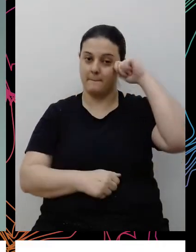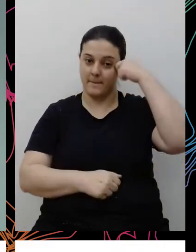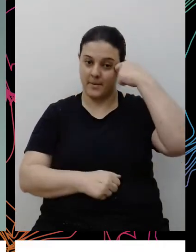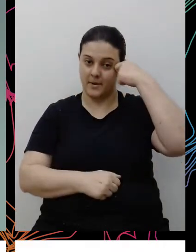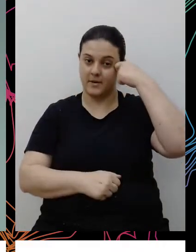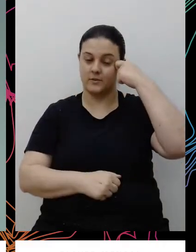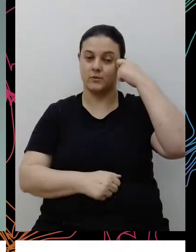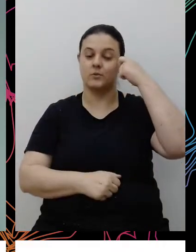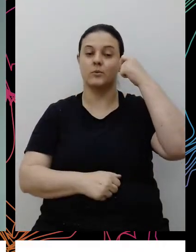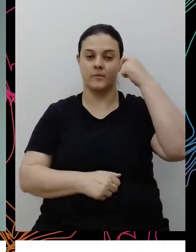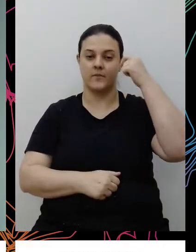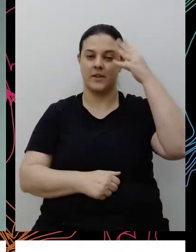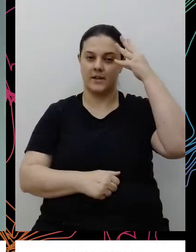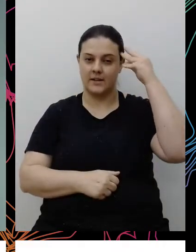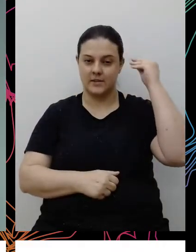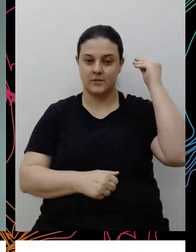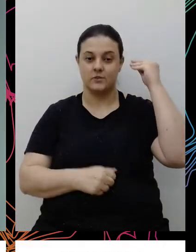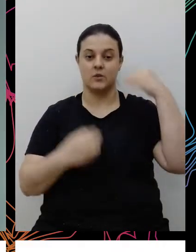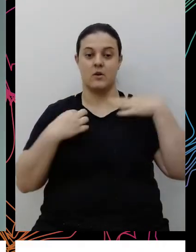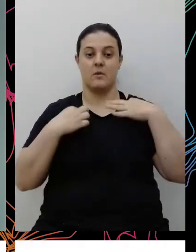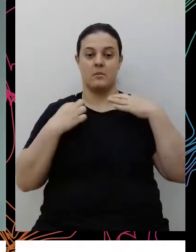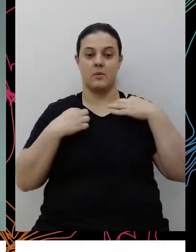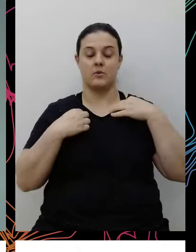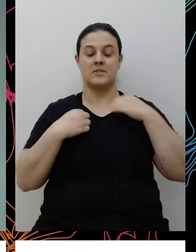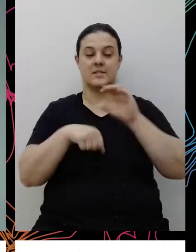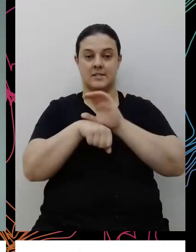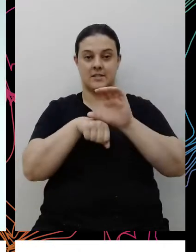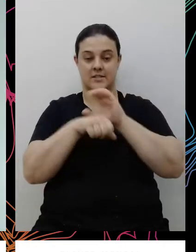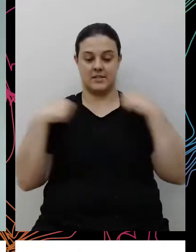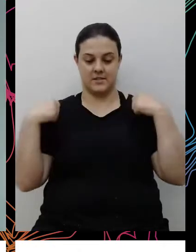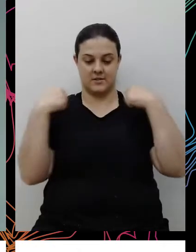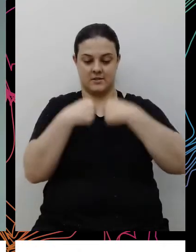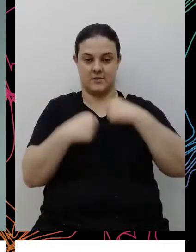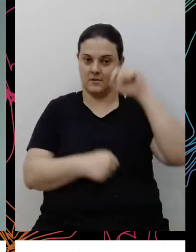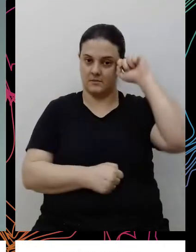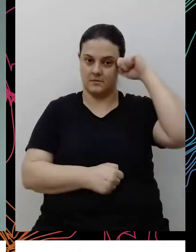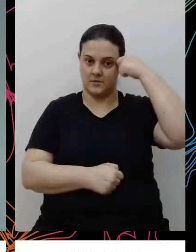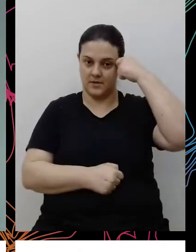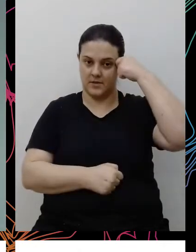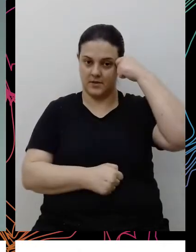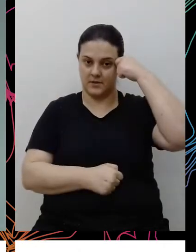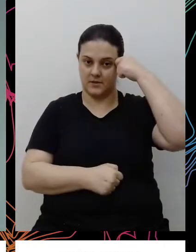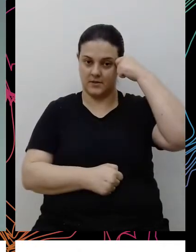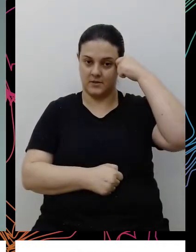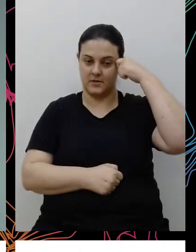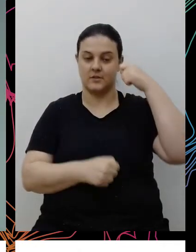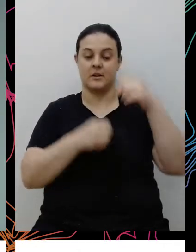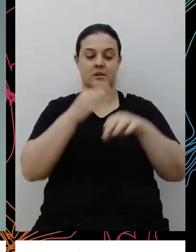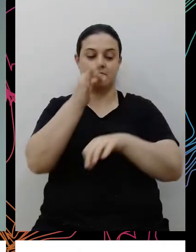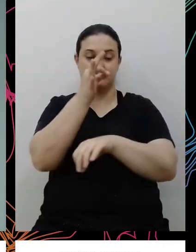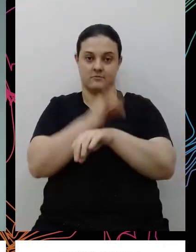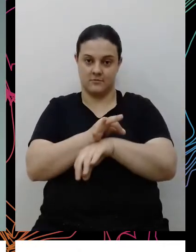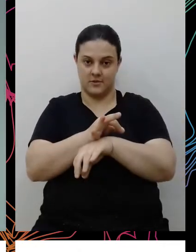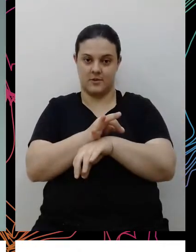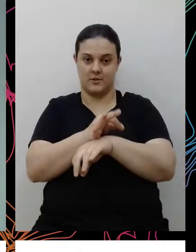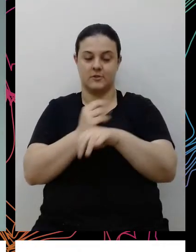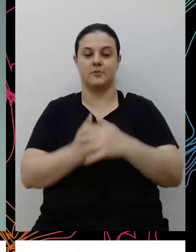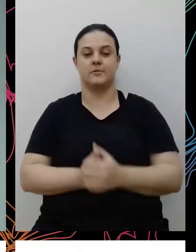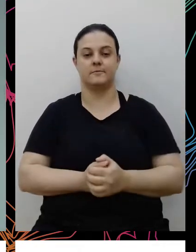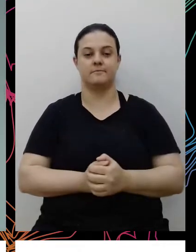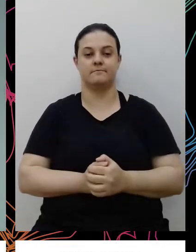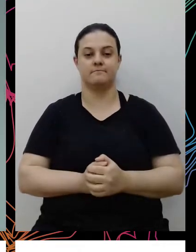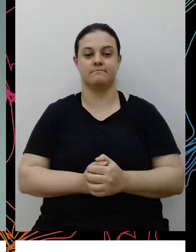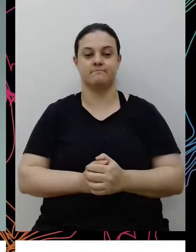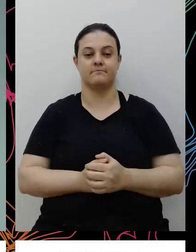liso, estou aqui com uma blusa cinza e um casaco preto, estou portando um relógio. Então,